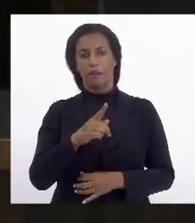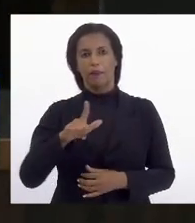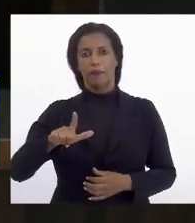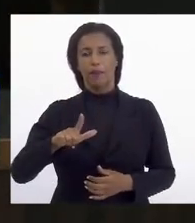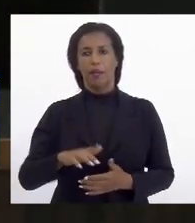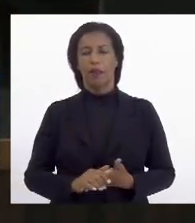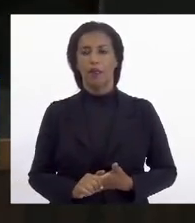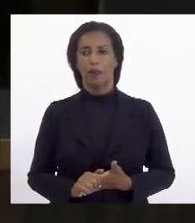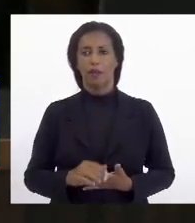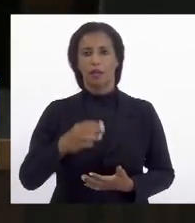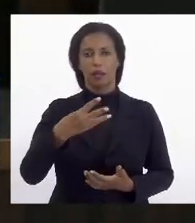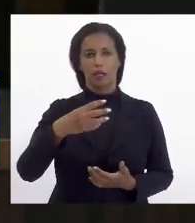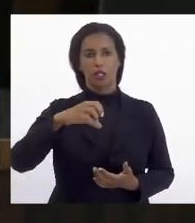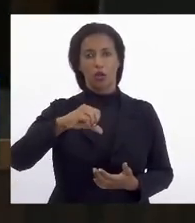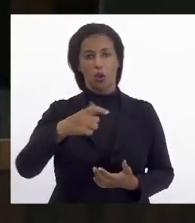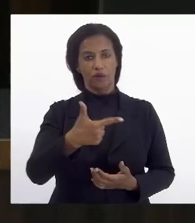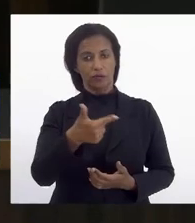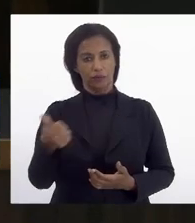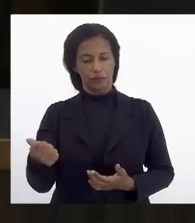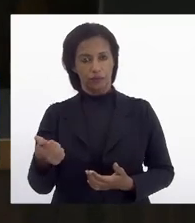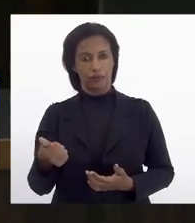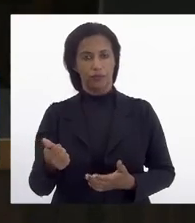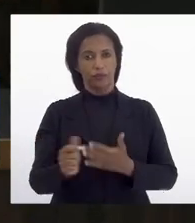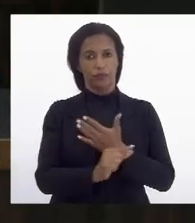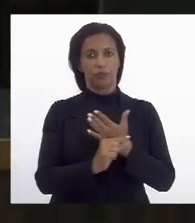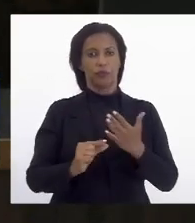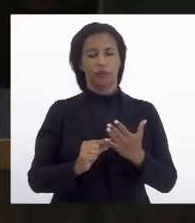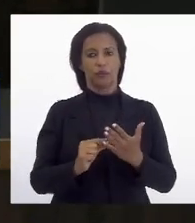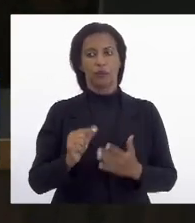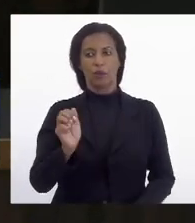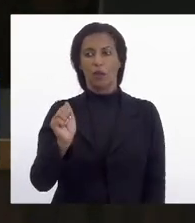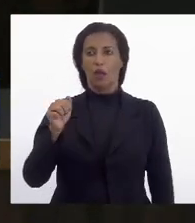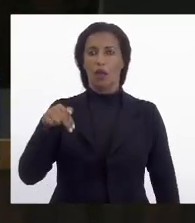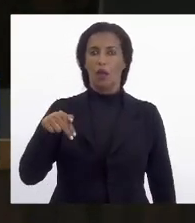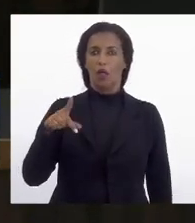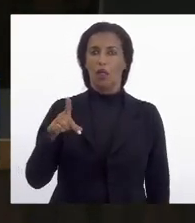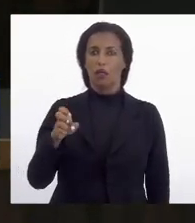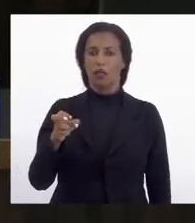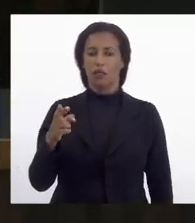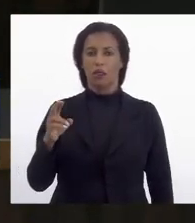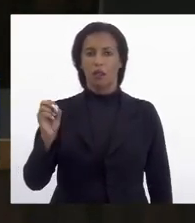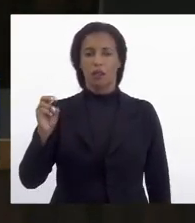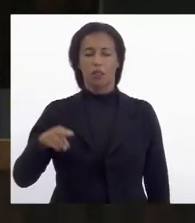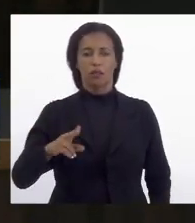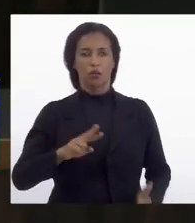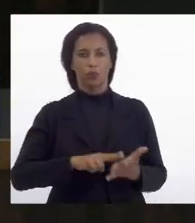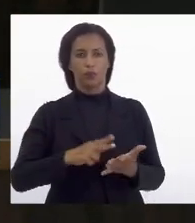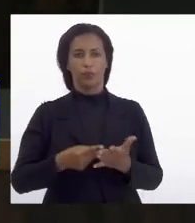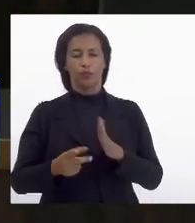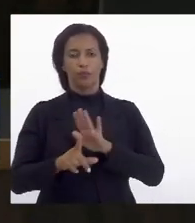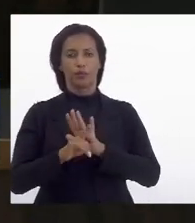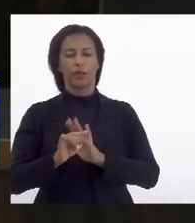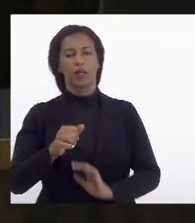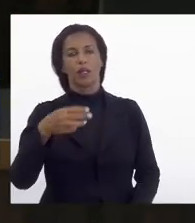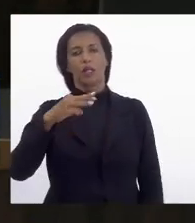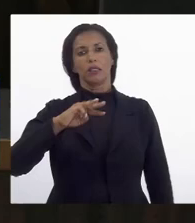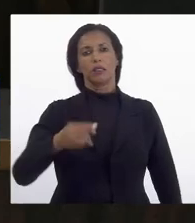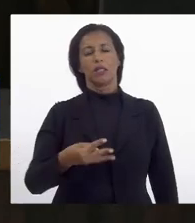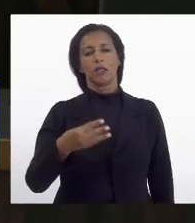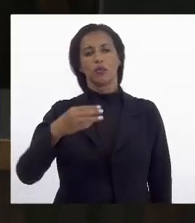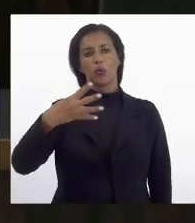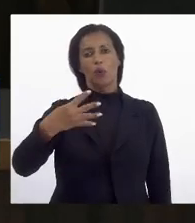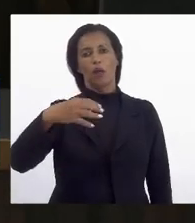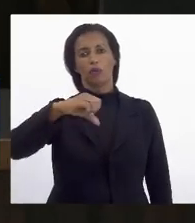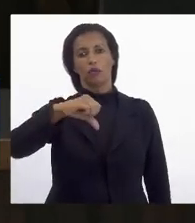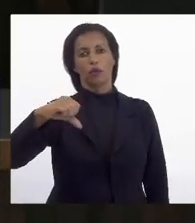número 3-9-3-9-2021 de autoria do deputado Anderson Moraes que altera a lei número 3-4-9